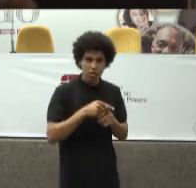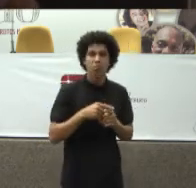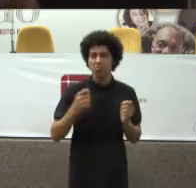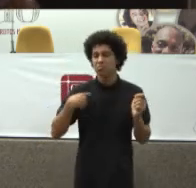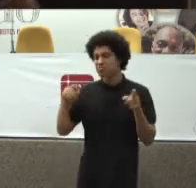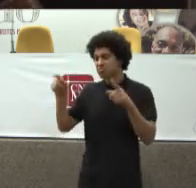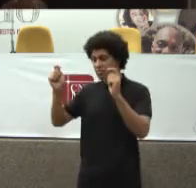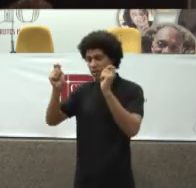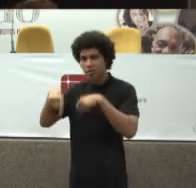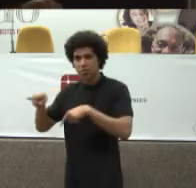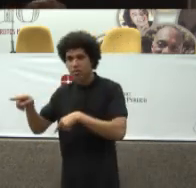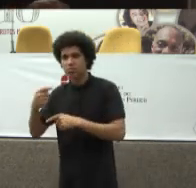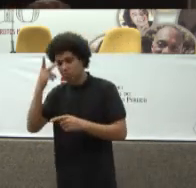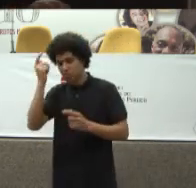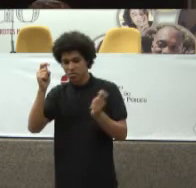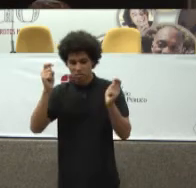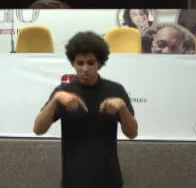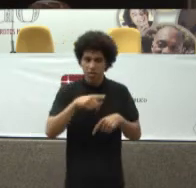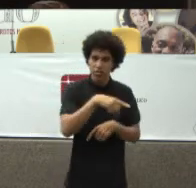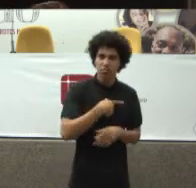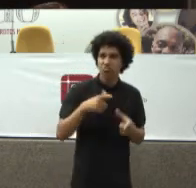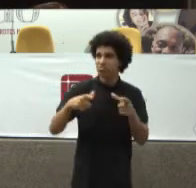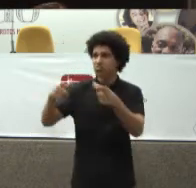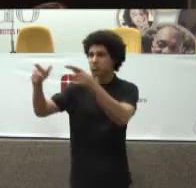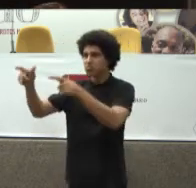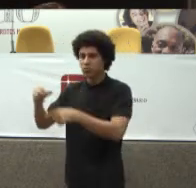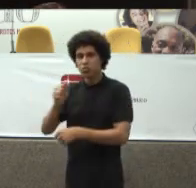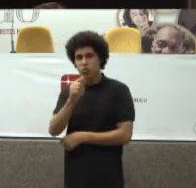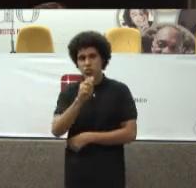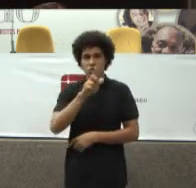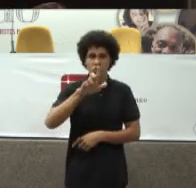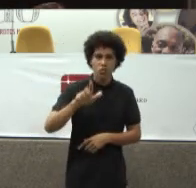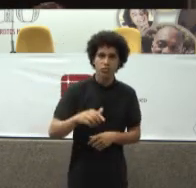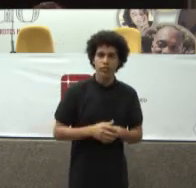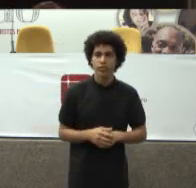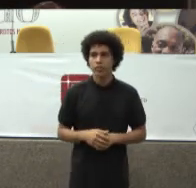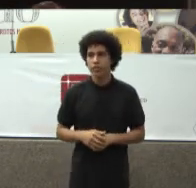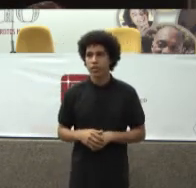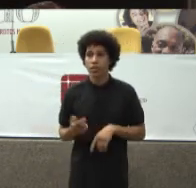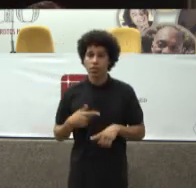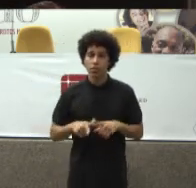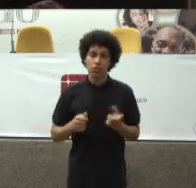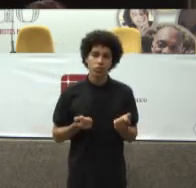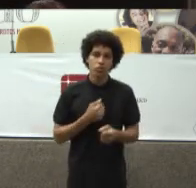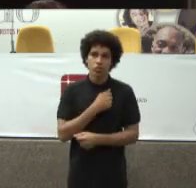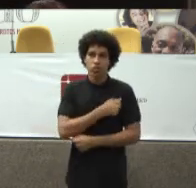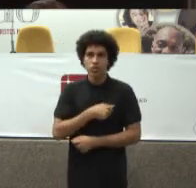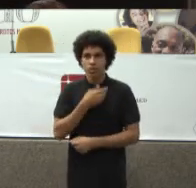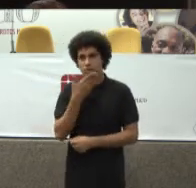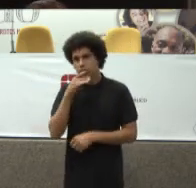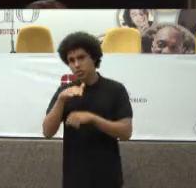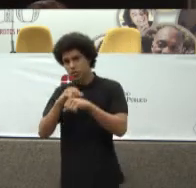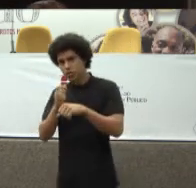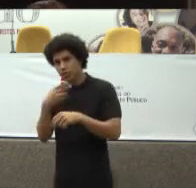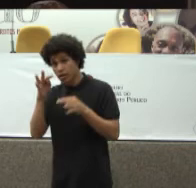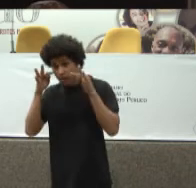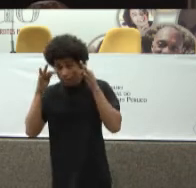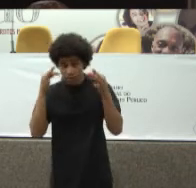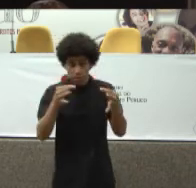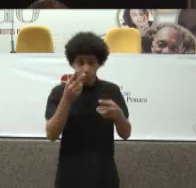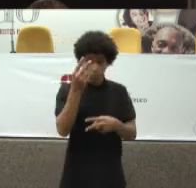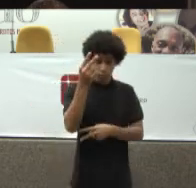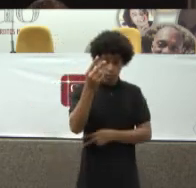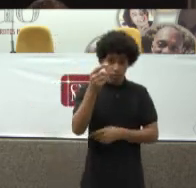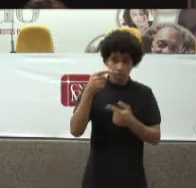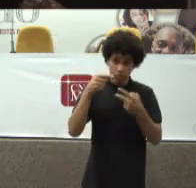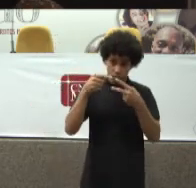questão De competência E esfera de gestão Eu gostaria De chamar Atenção Para dois Dois aspectos Que